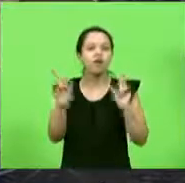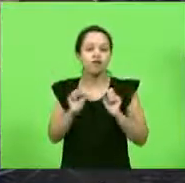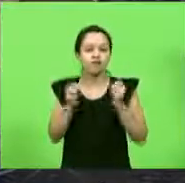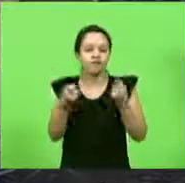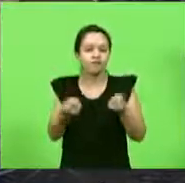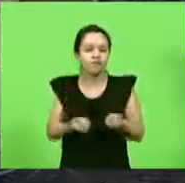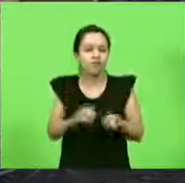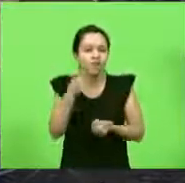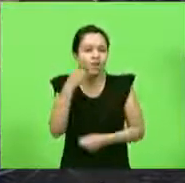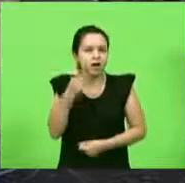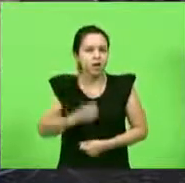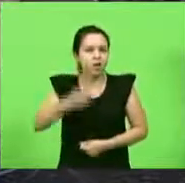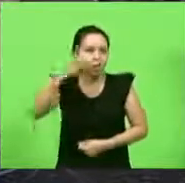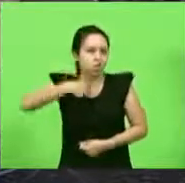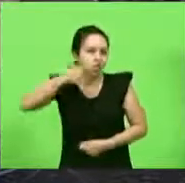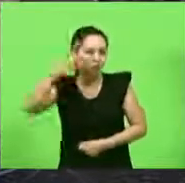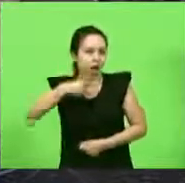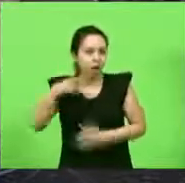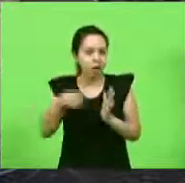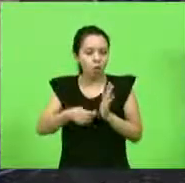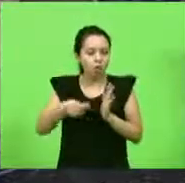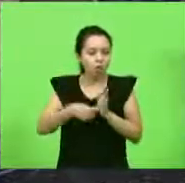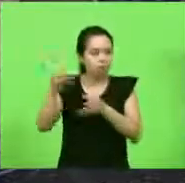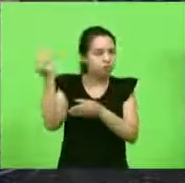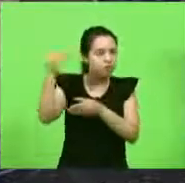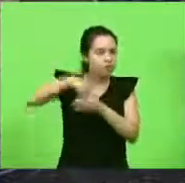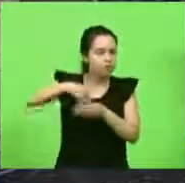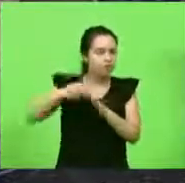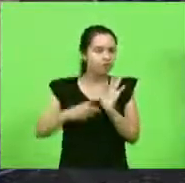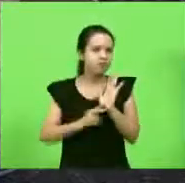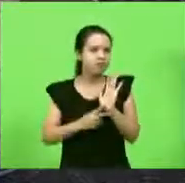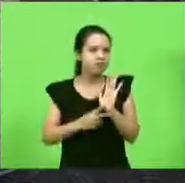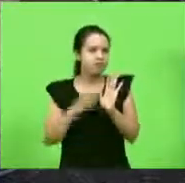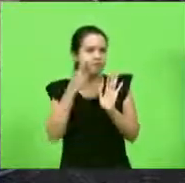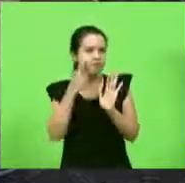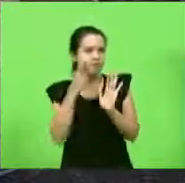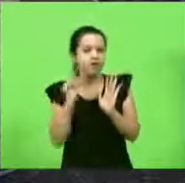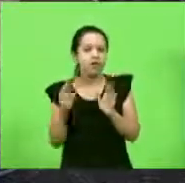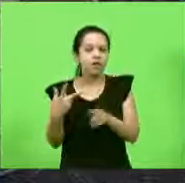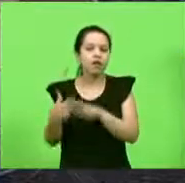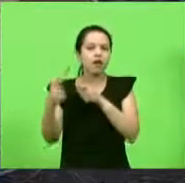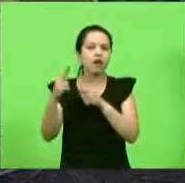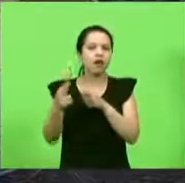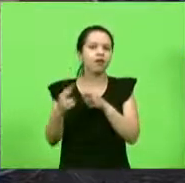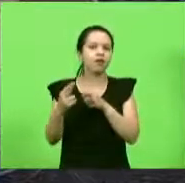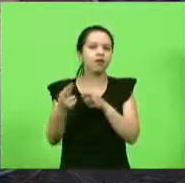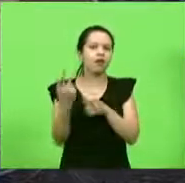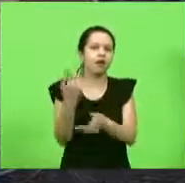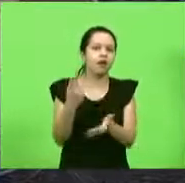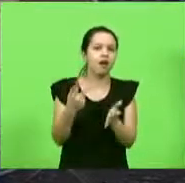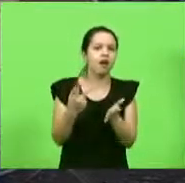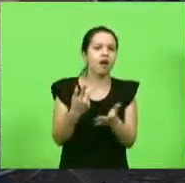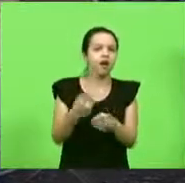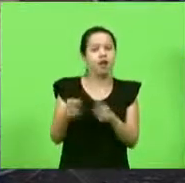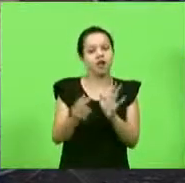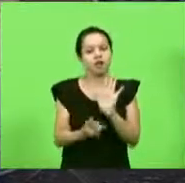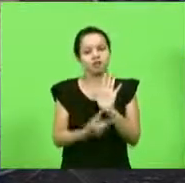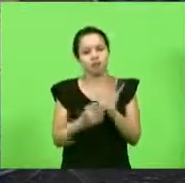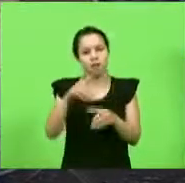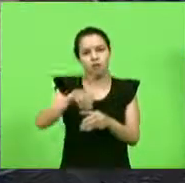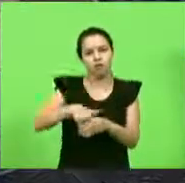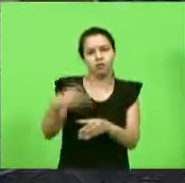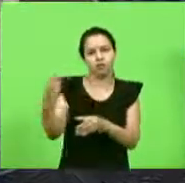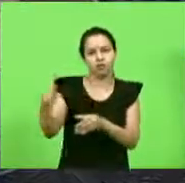são lutas internas de sindicatos para ver quem ganha a próxima eleição interna do próprio sindicato. É isso que você vai encontrar.